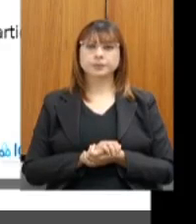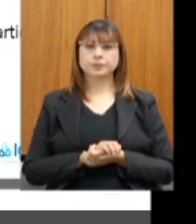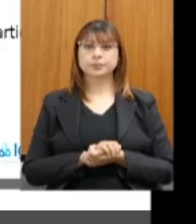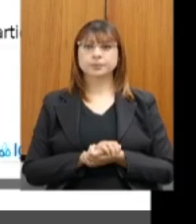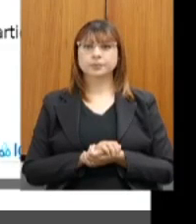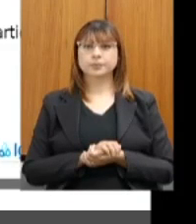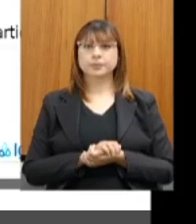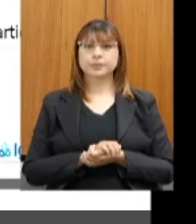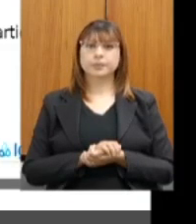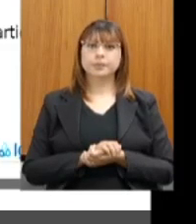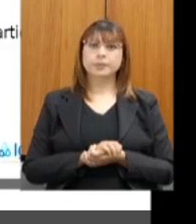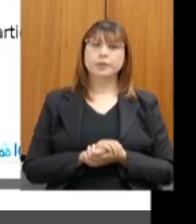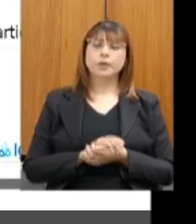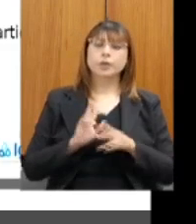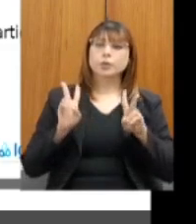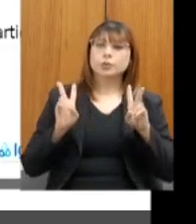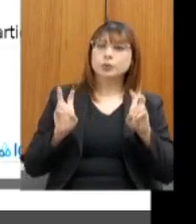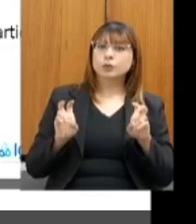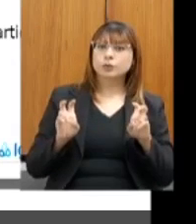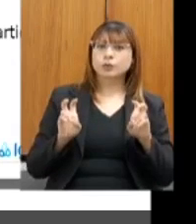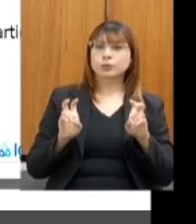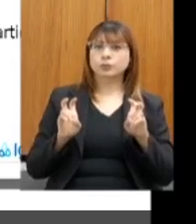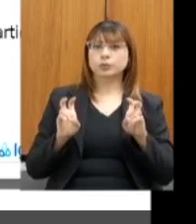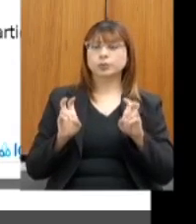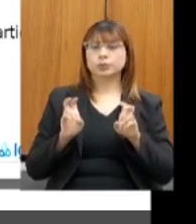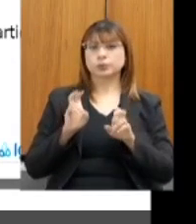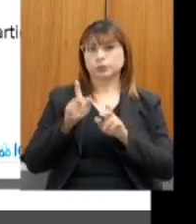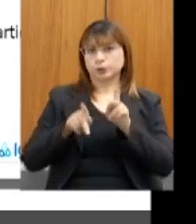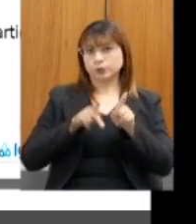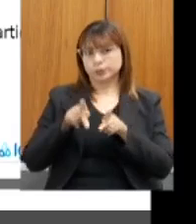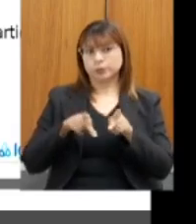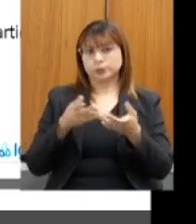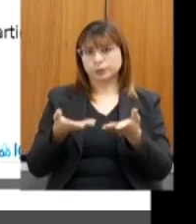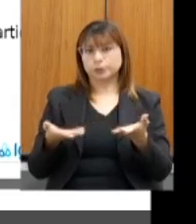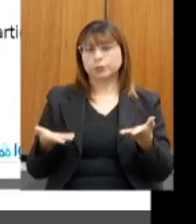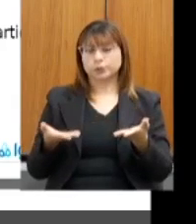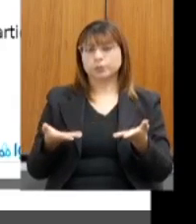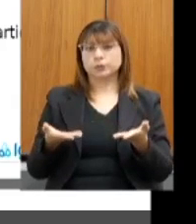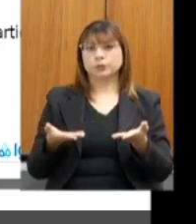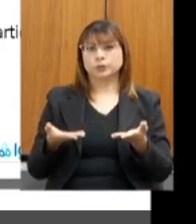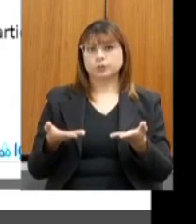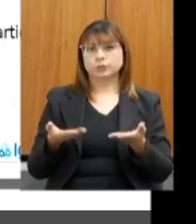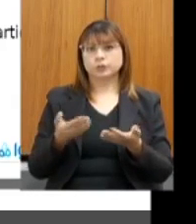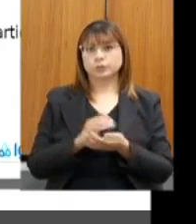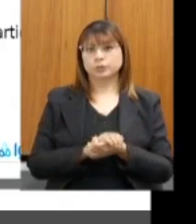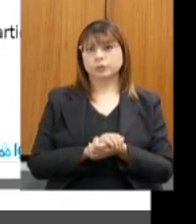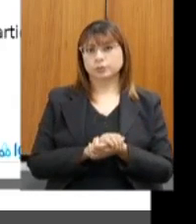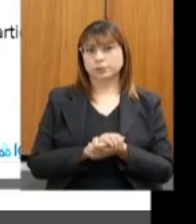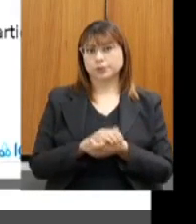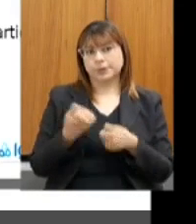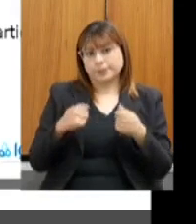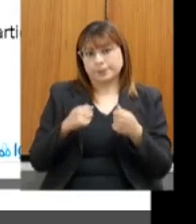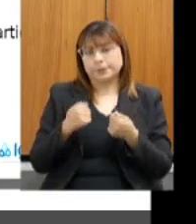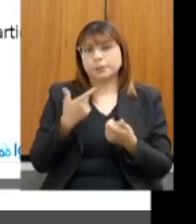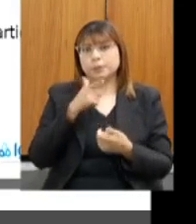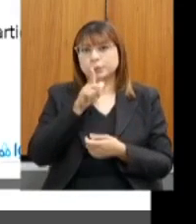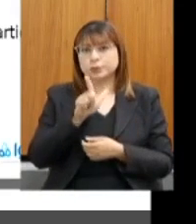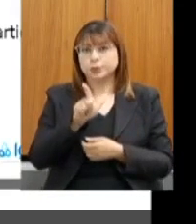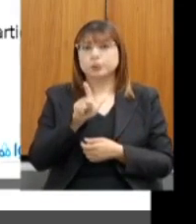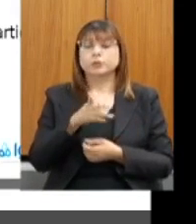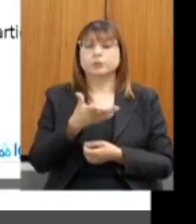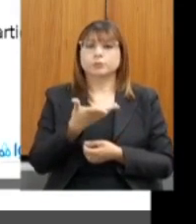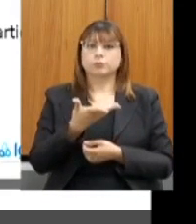relação ao foco ao público externo, que nesse momento deveria ser privilegiado em função,